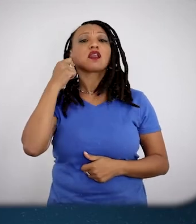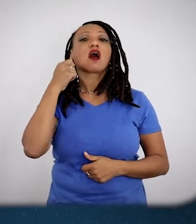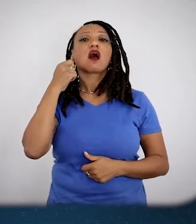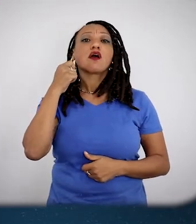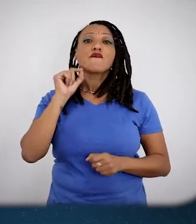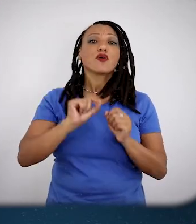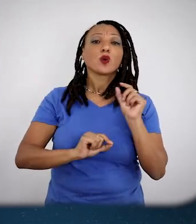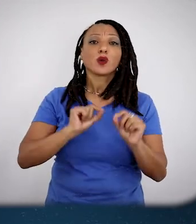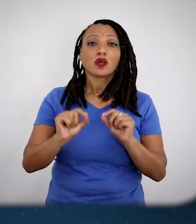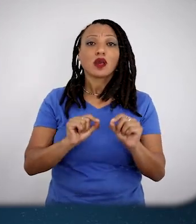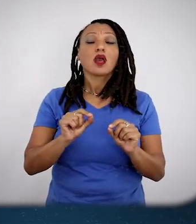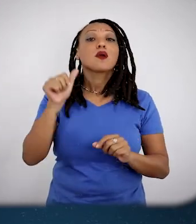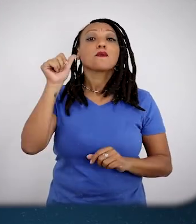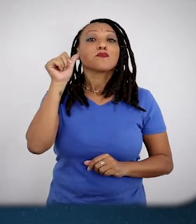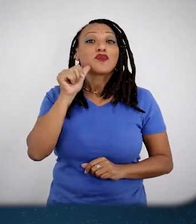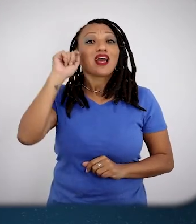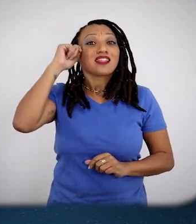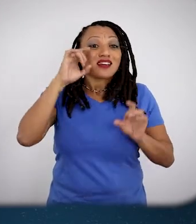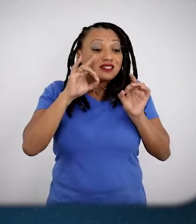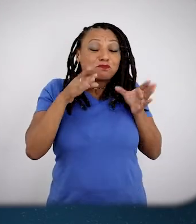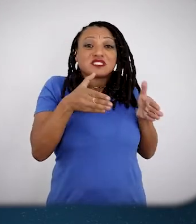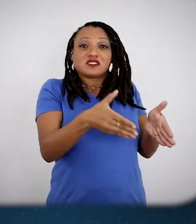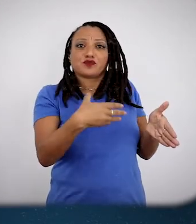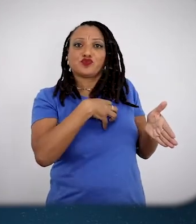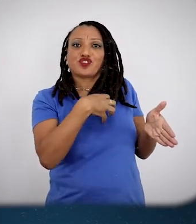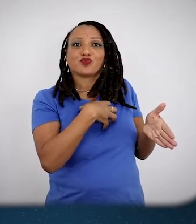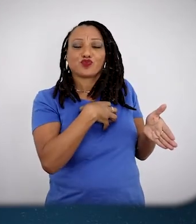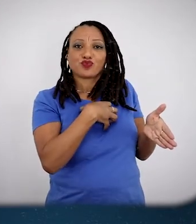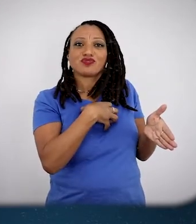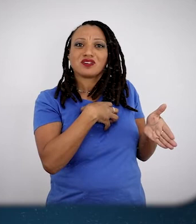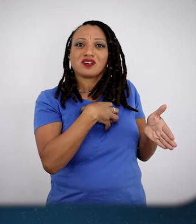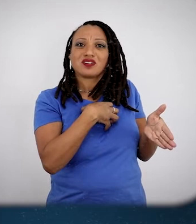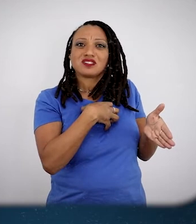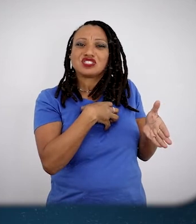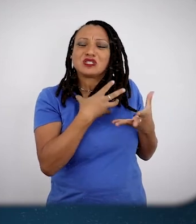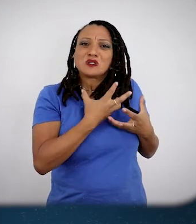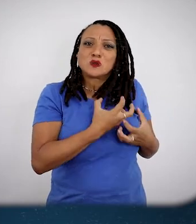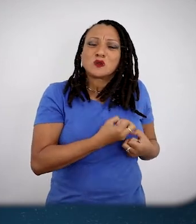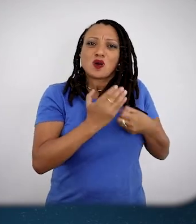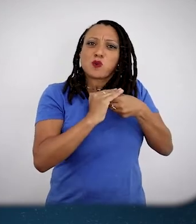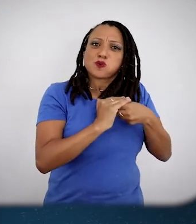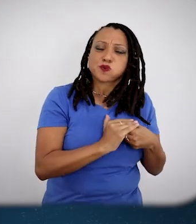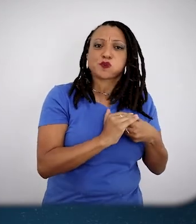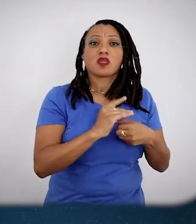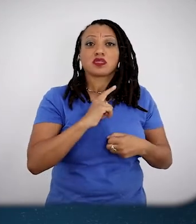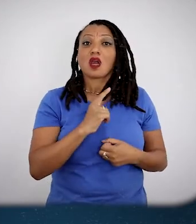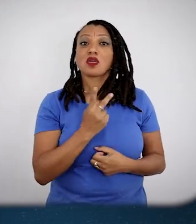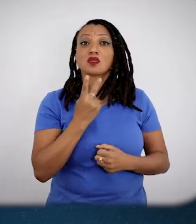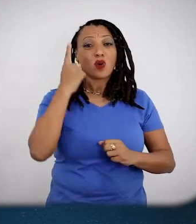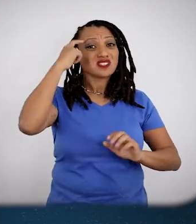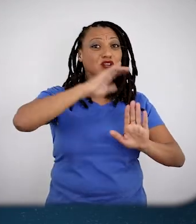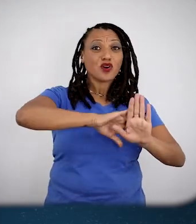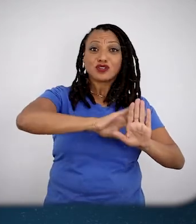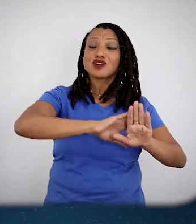mulher negra com essa especificidade de, padecendo dessas duas